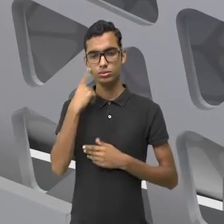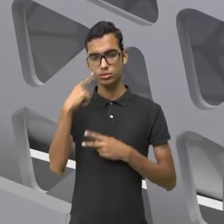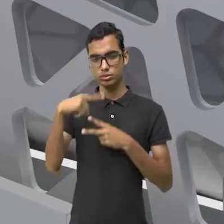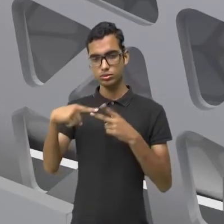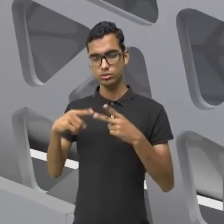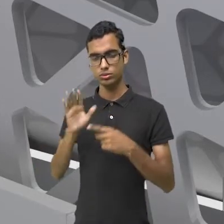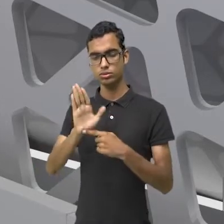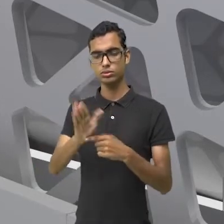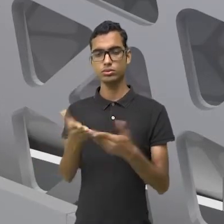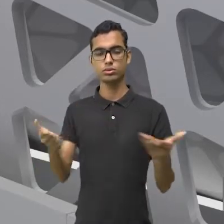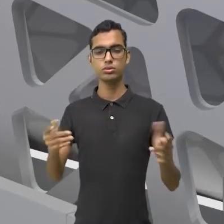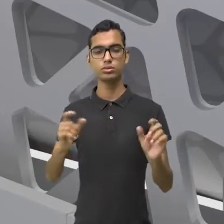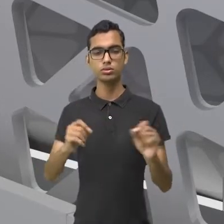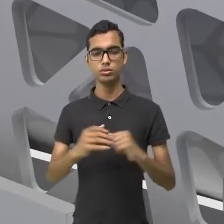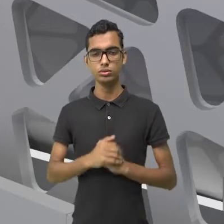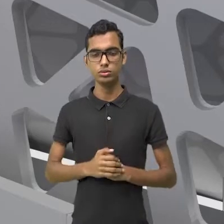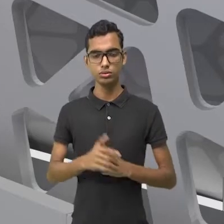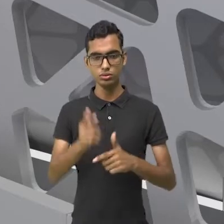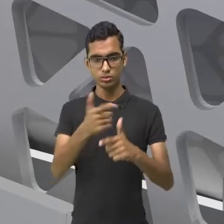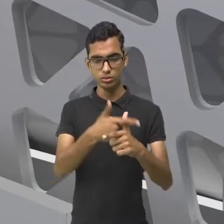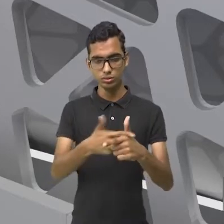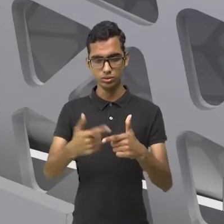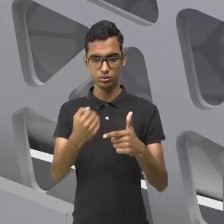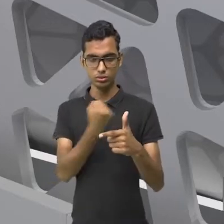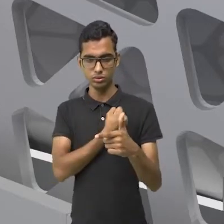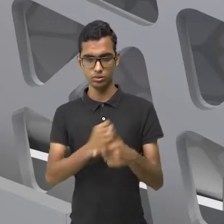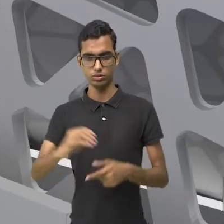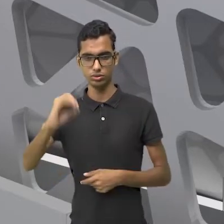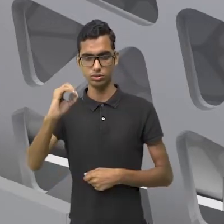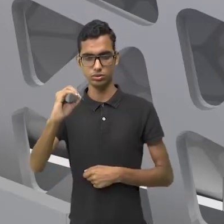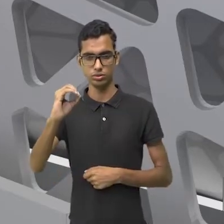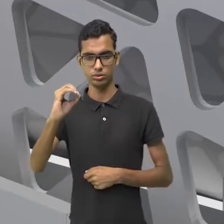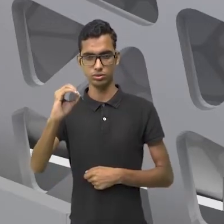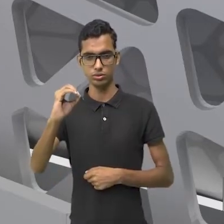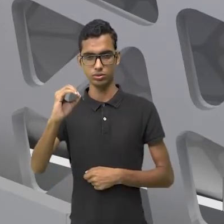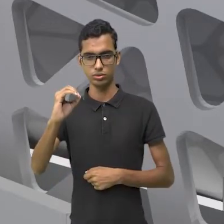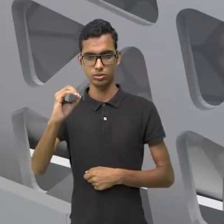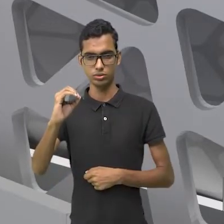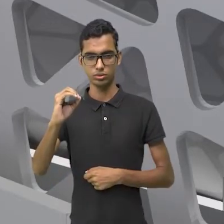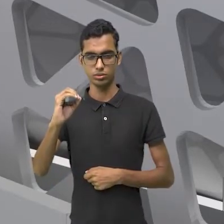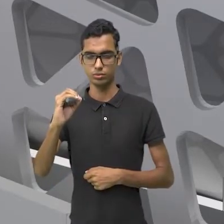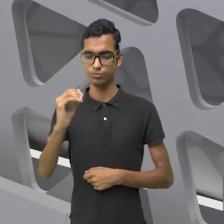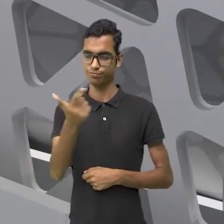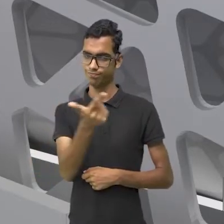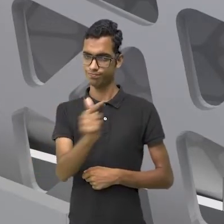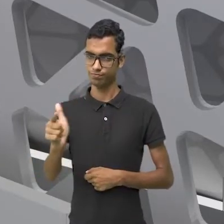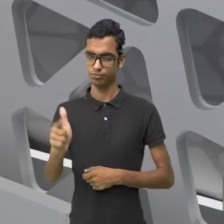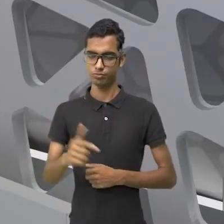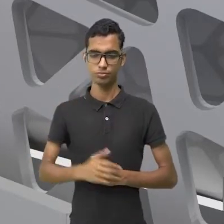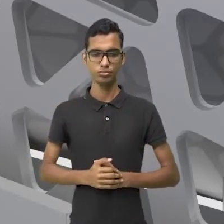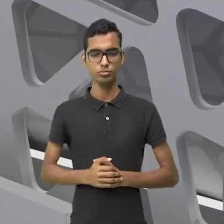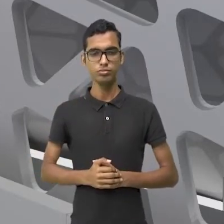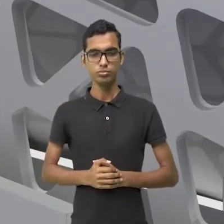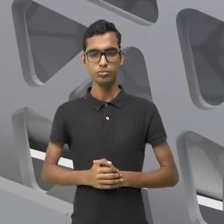dois pontos que eu tratei agora? Uma divisão de um número inteiro por zero. Não existe. Divisão entre